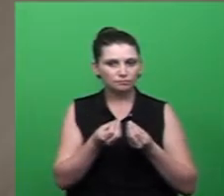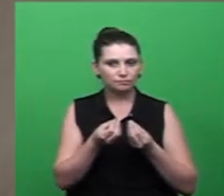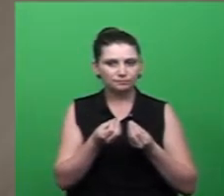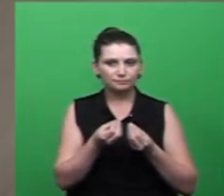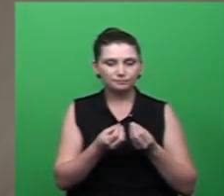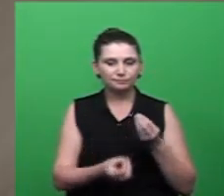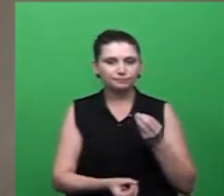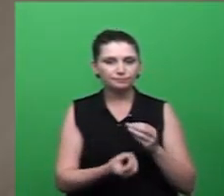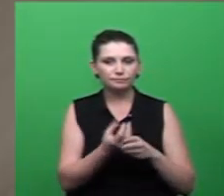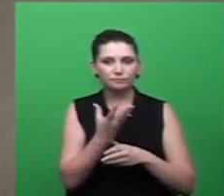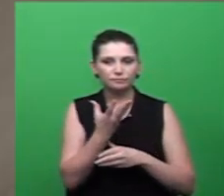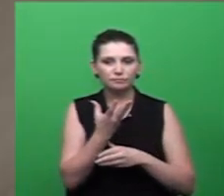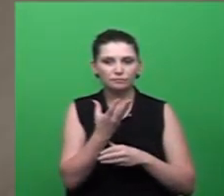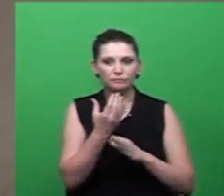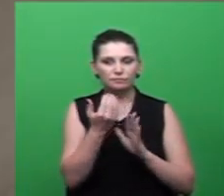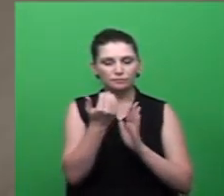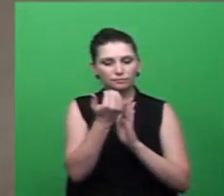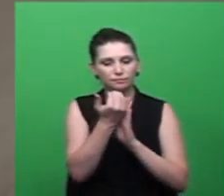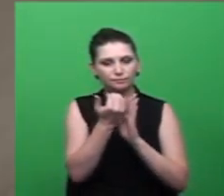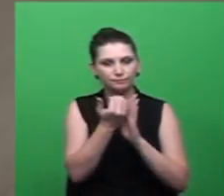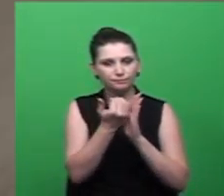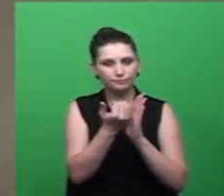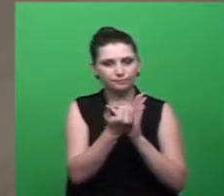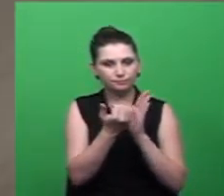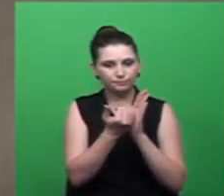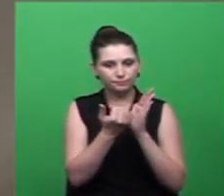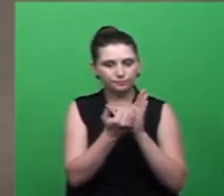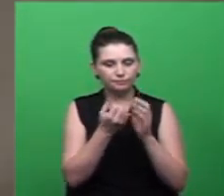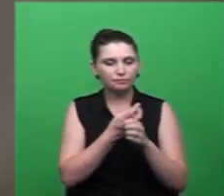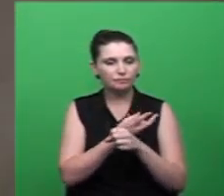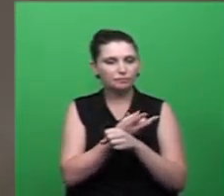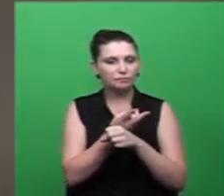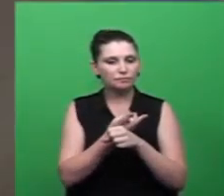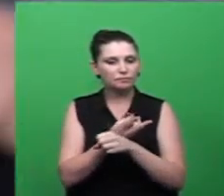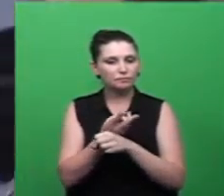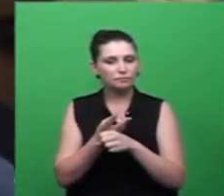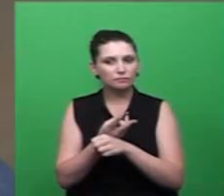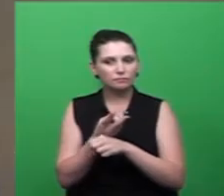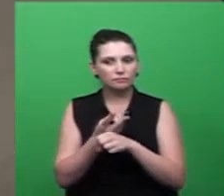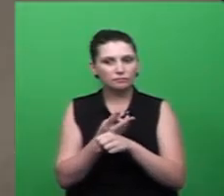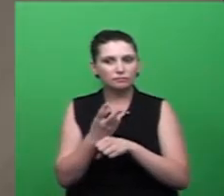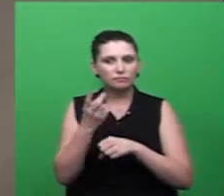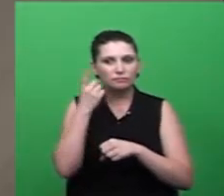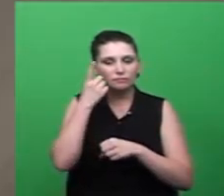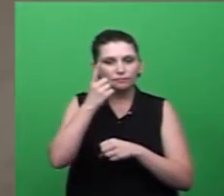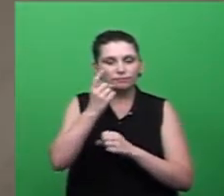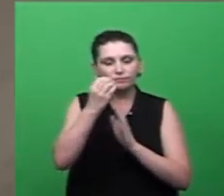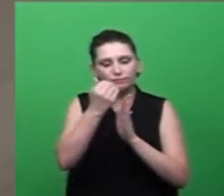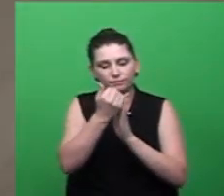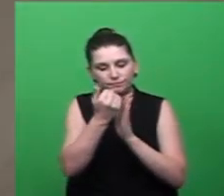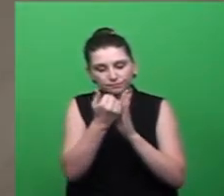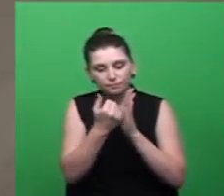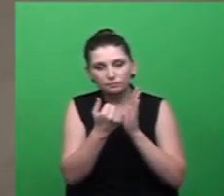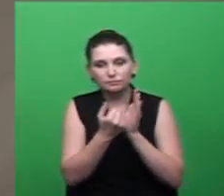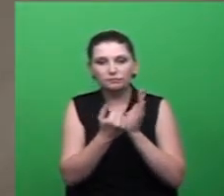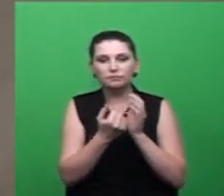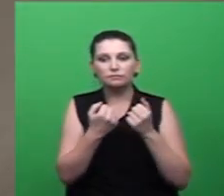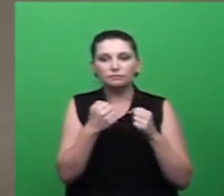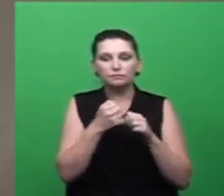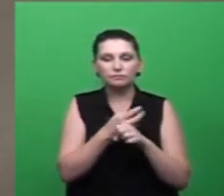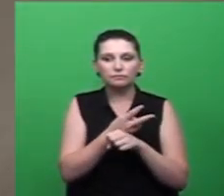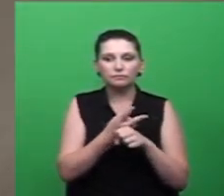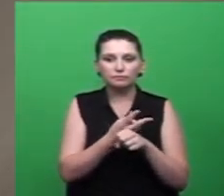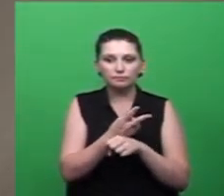foi criar, então, um cronograma de vistorias, né, então, isso, né, a escola vai determinar um cronograma de vistoria,